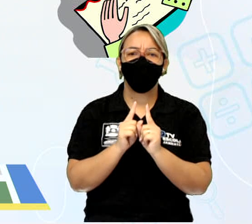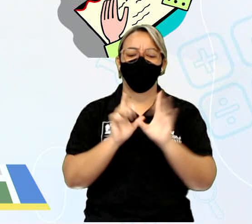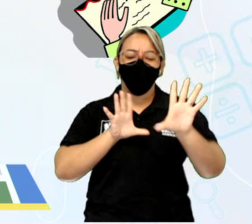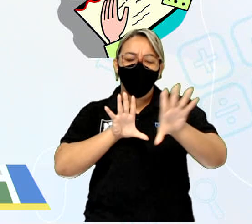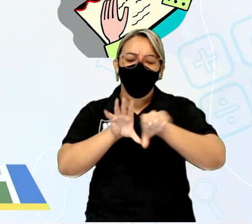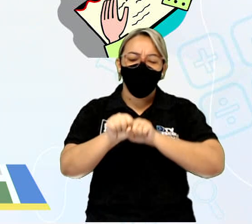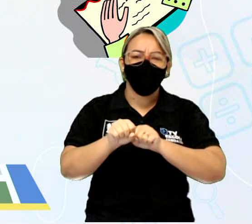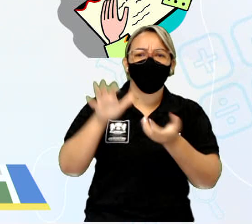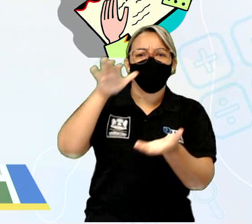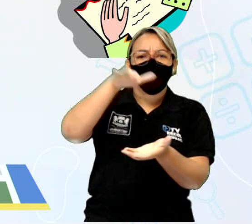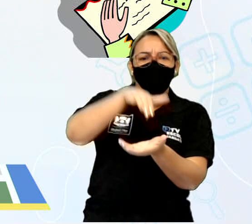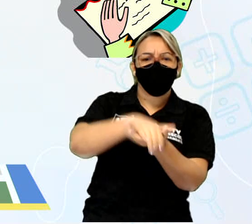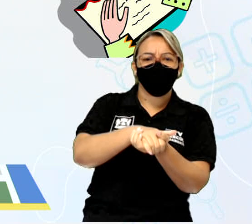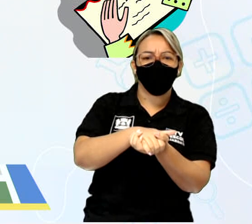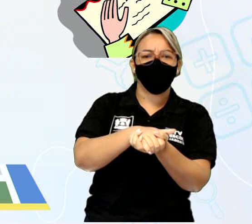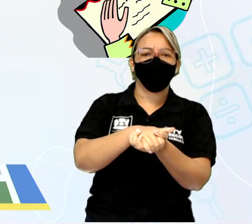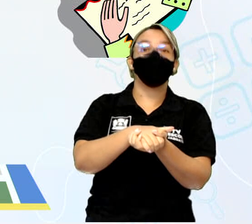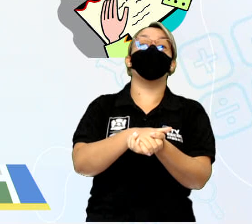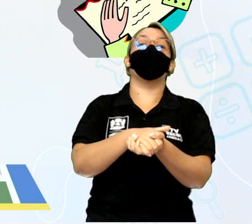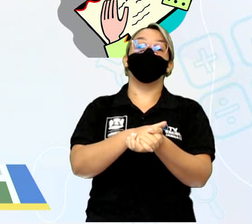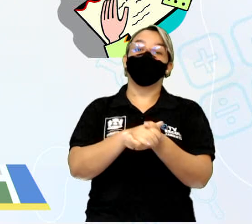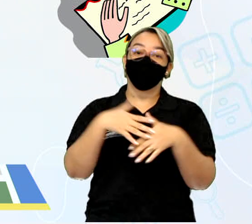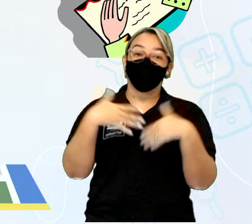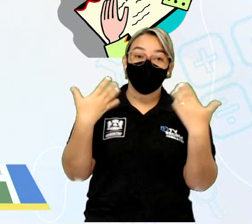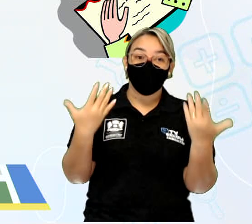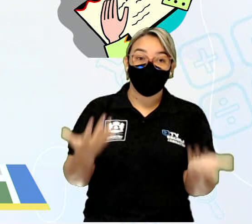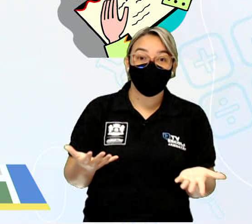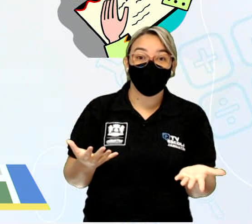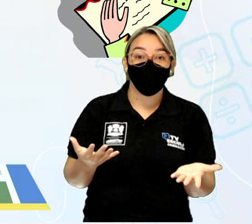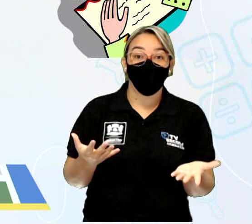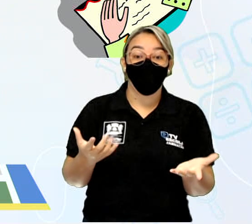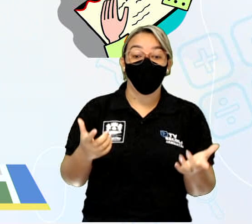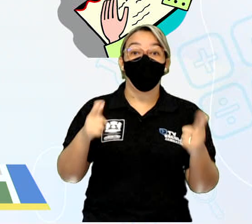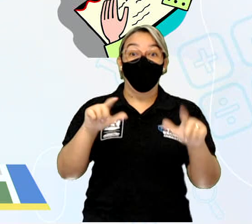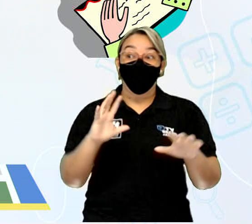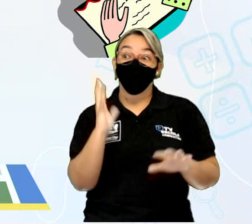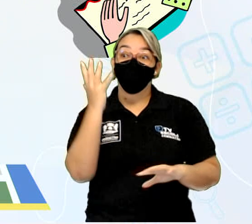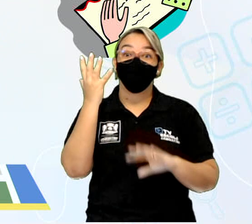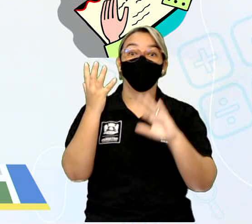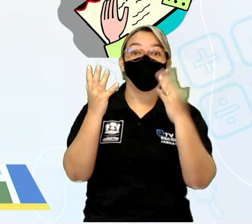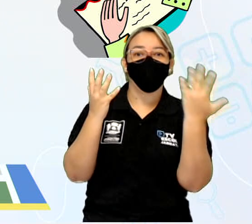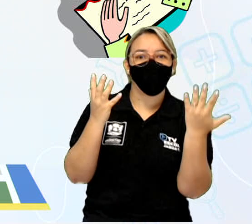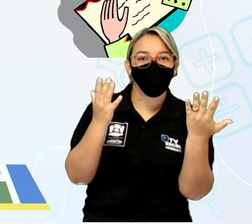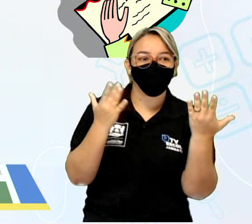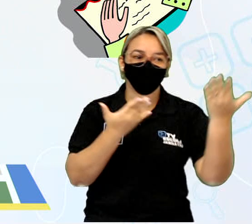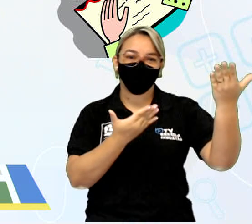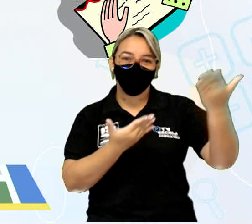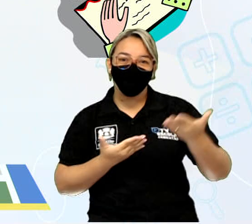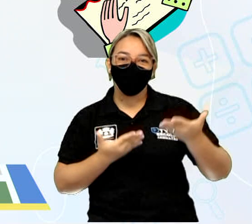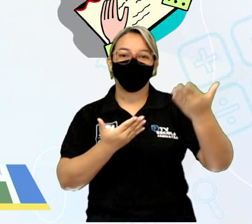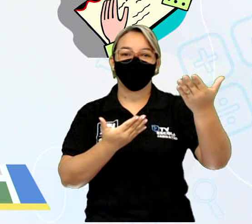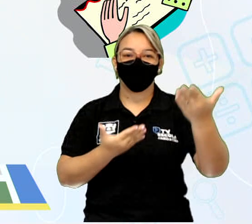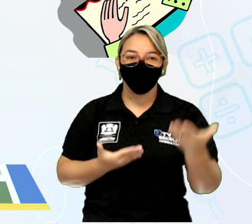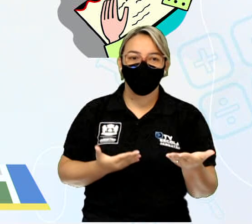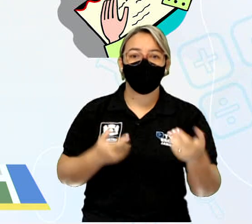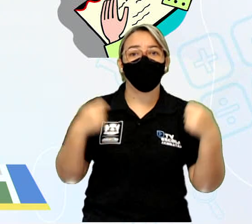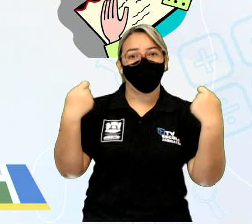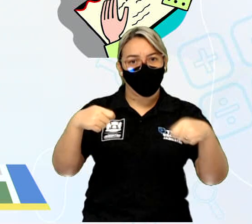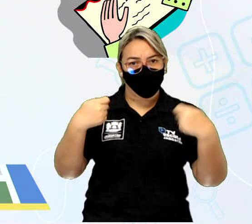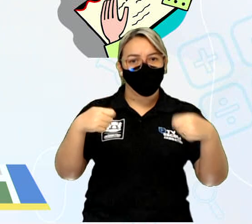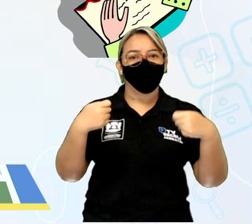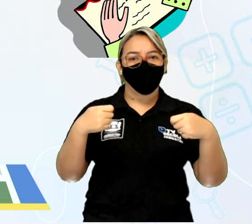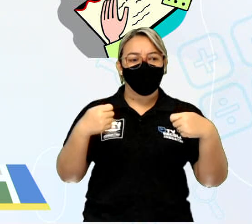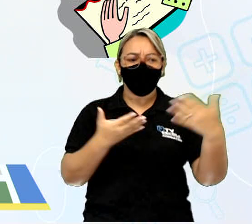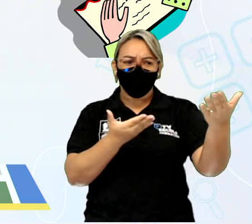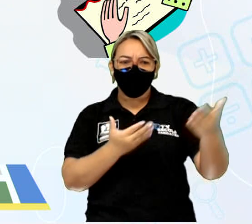casamento. Então, esses são os eventos. Um convite para ser produzido, precisa ter um